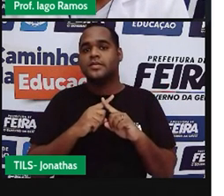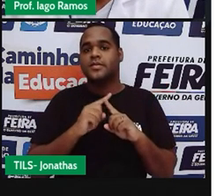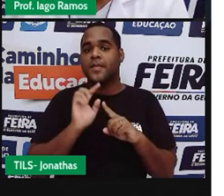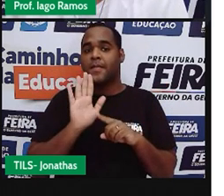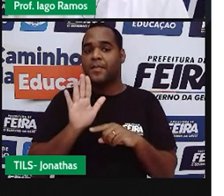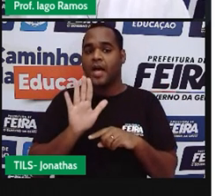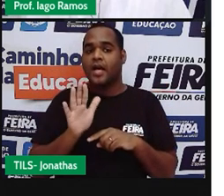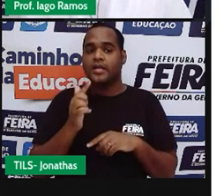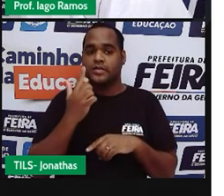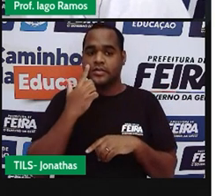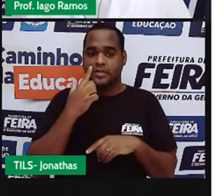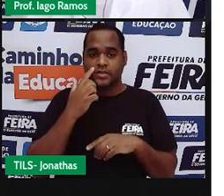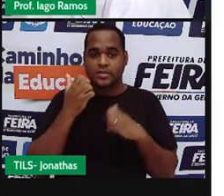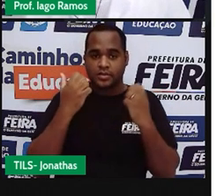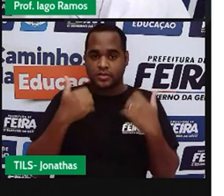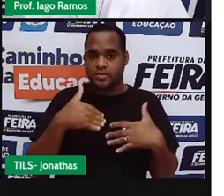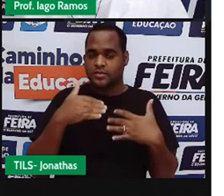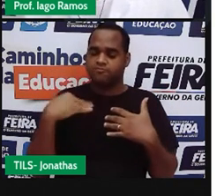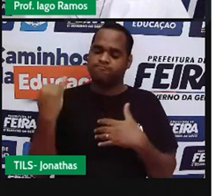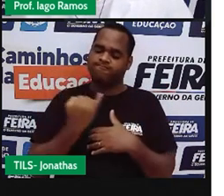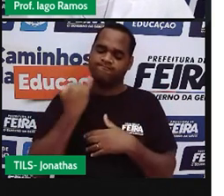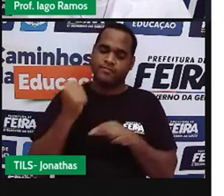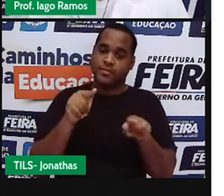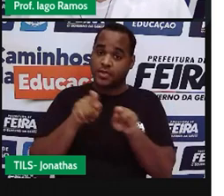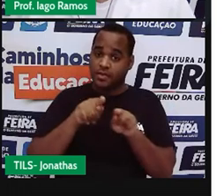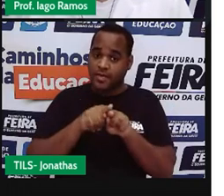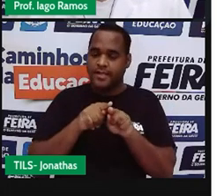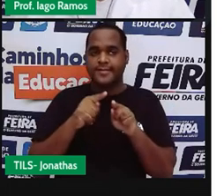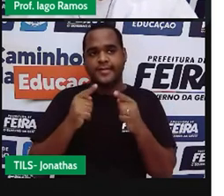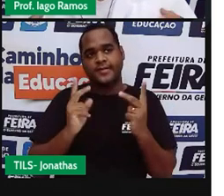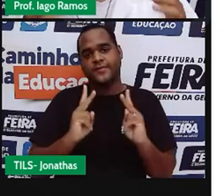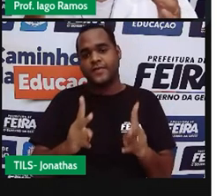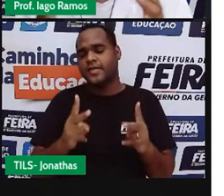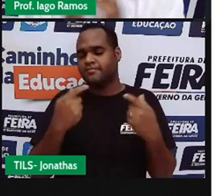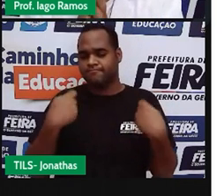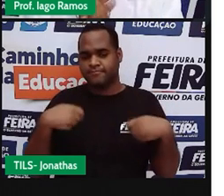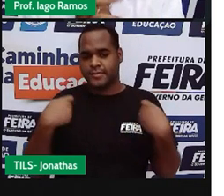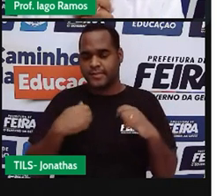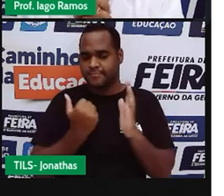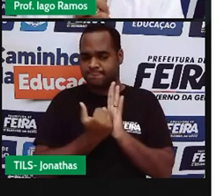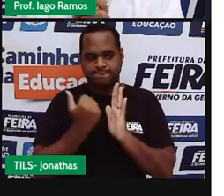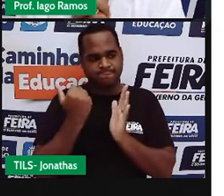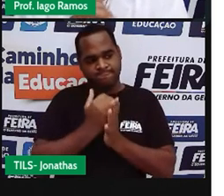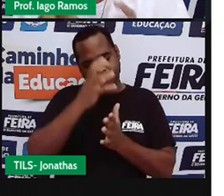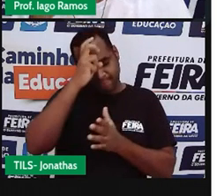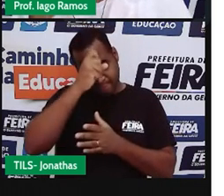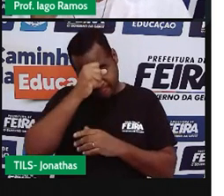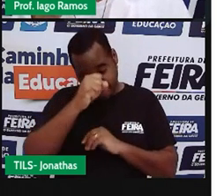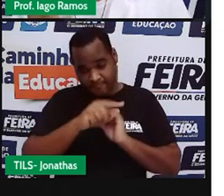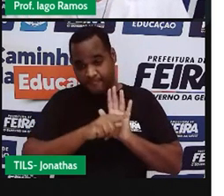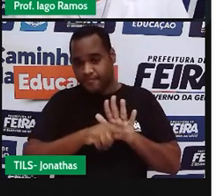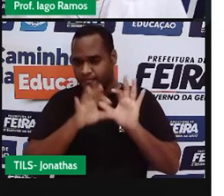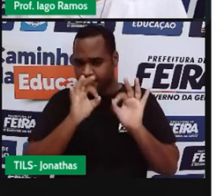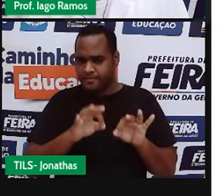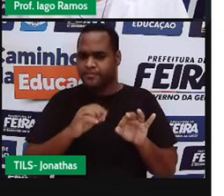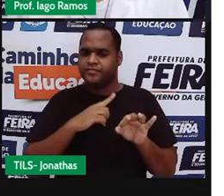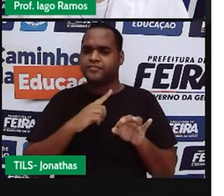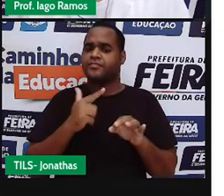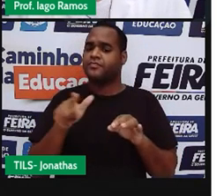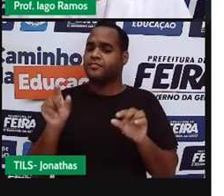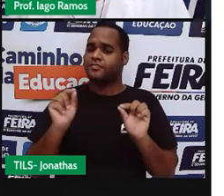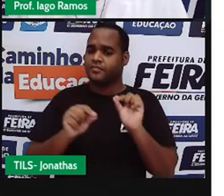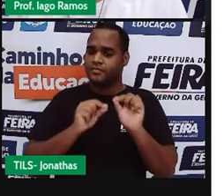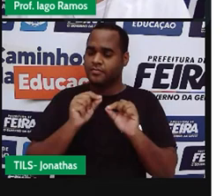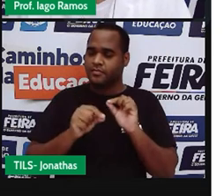mas, mas, mas, interessante mesmo também é depois dessa aula você continuar aprendendo aí. Pra isso,